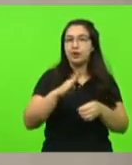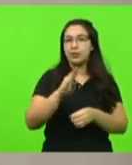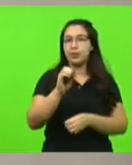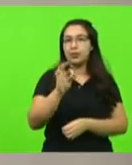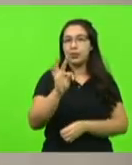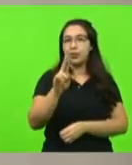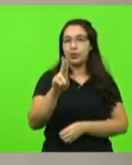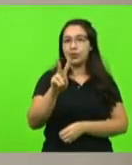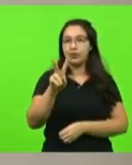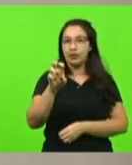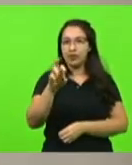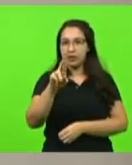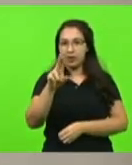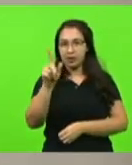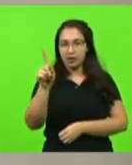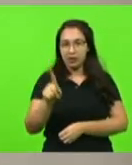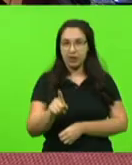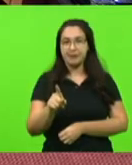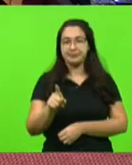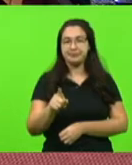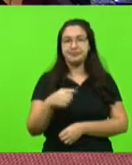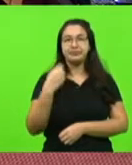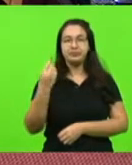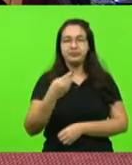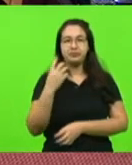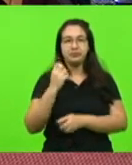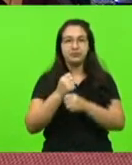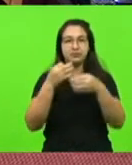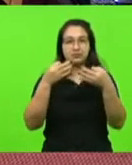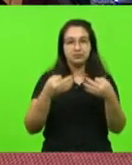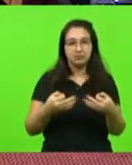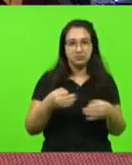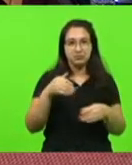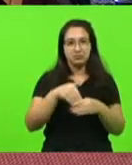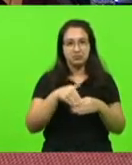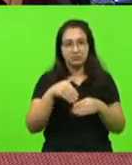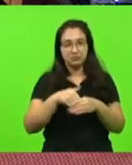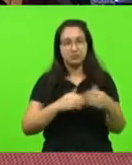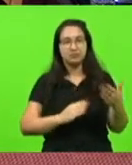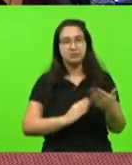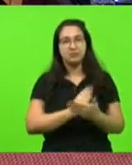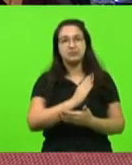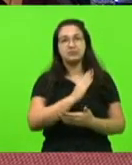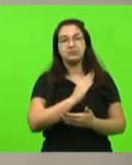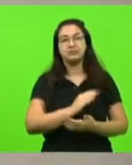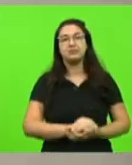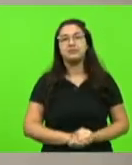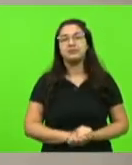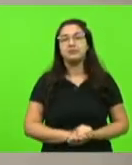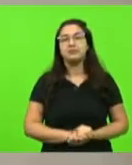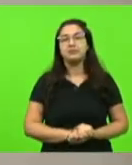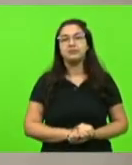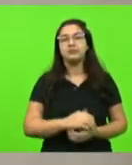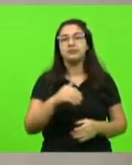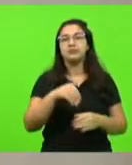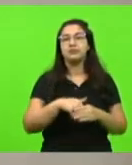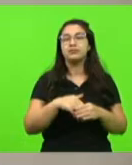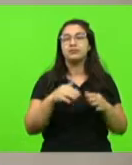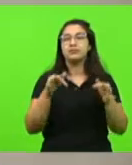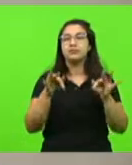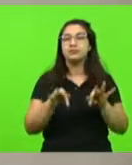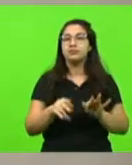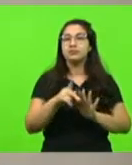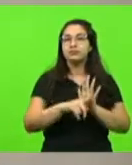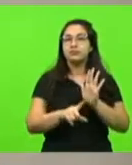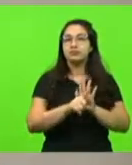Deputados que aprovam, permaneçam como se encontram, aprovado por unanimidade. Em votação, redação final do projeto de lei